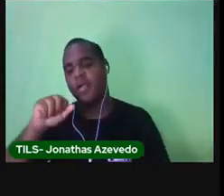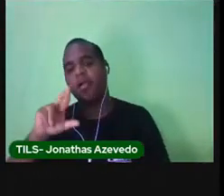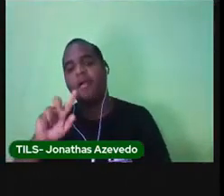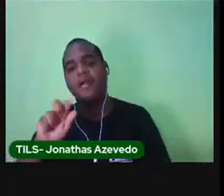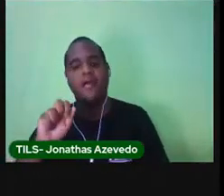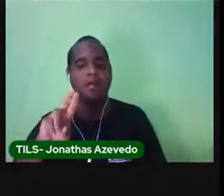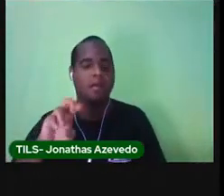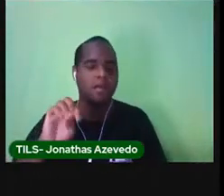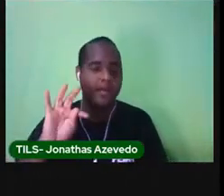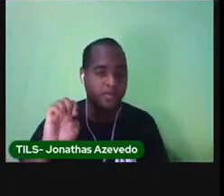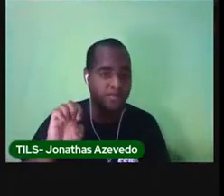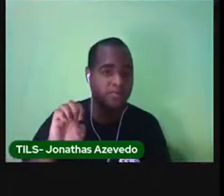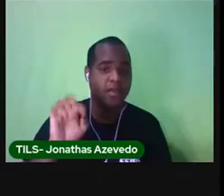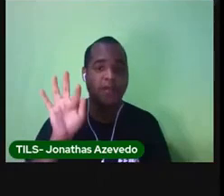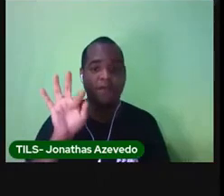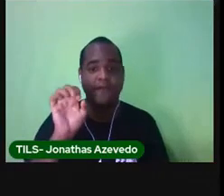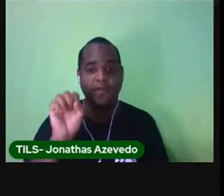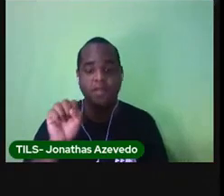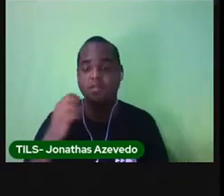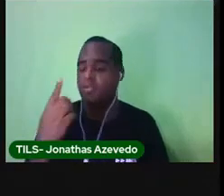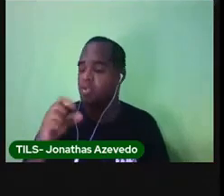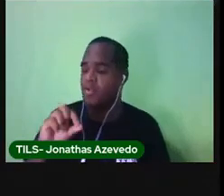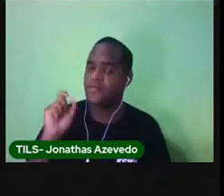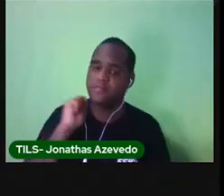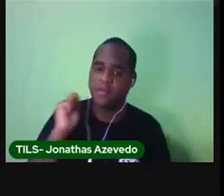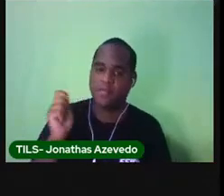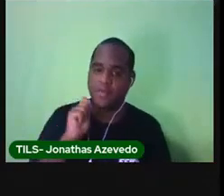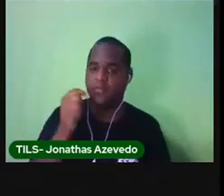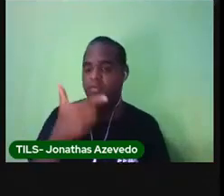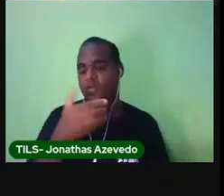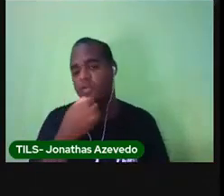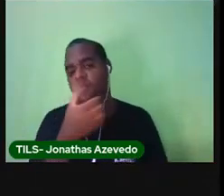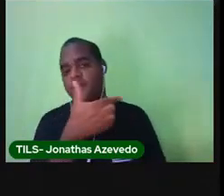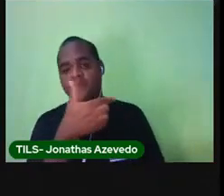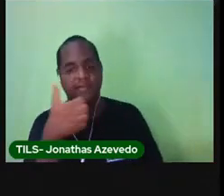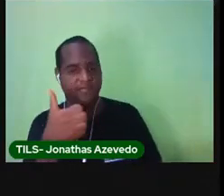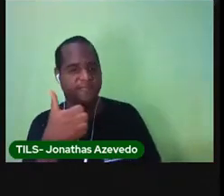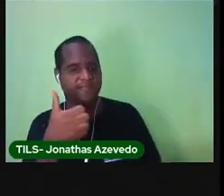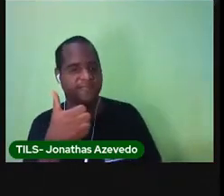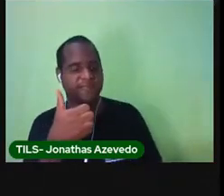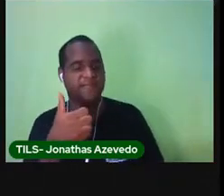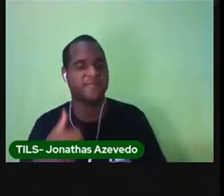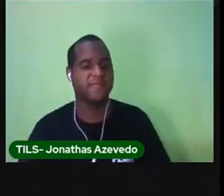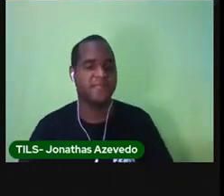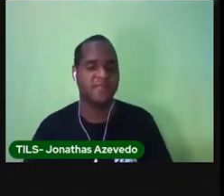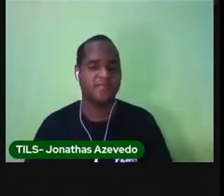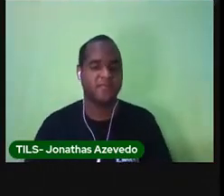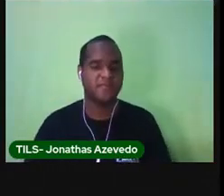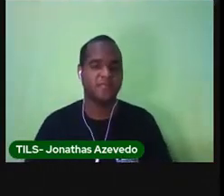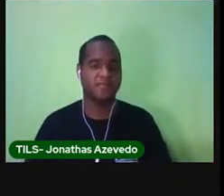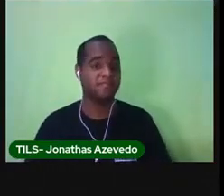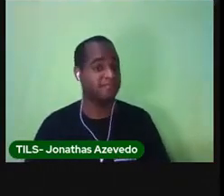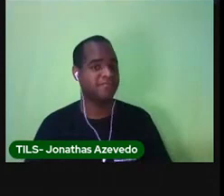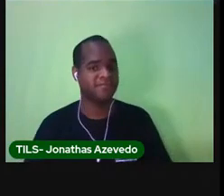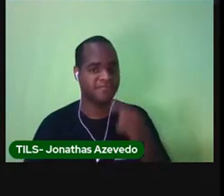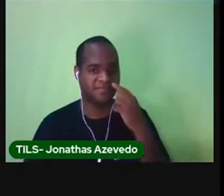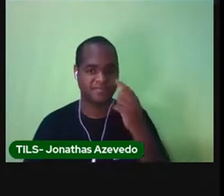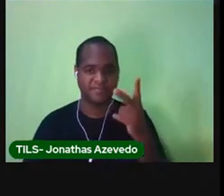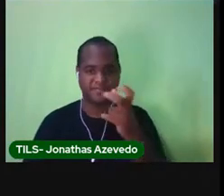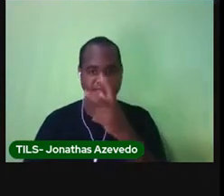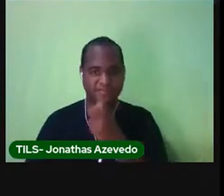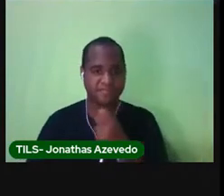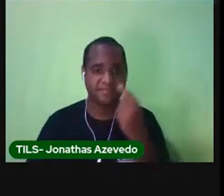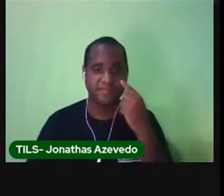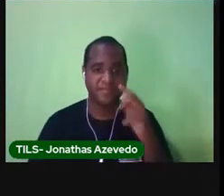Margarete. Feira de Santana, 19 de abril de 2021. Vamos identificar os